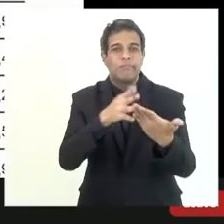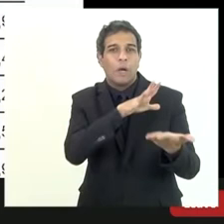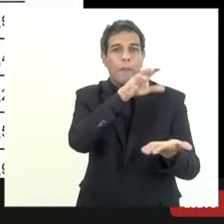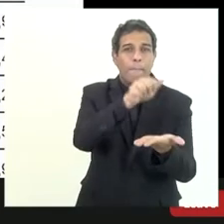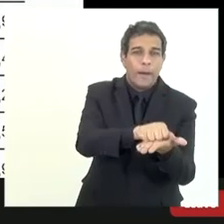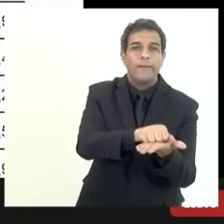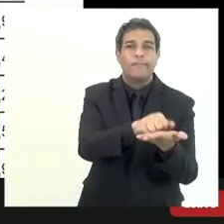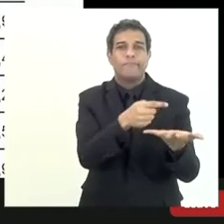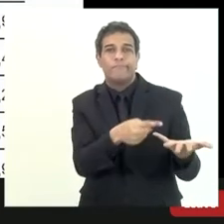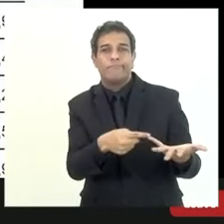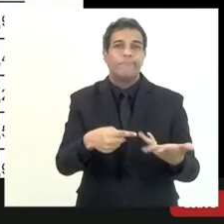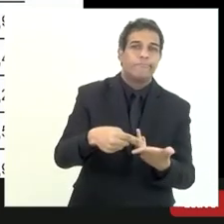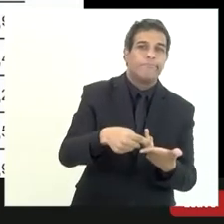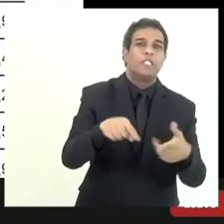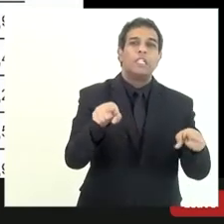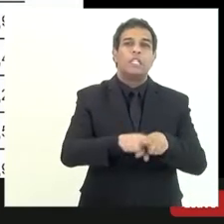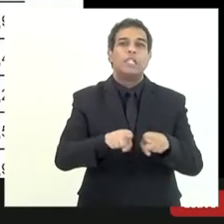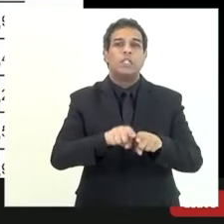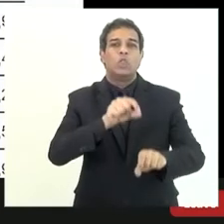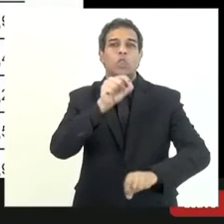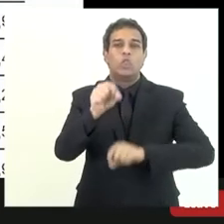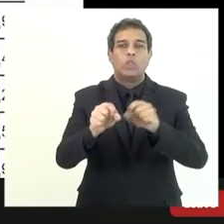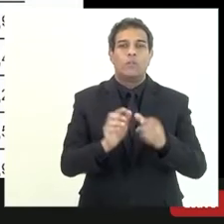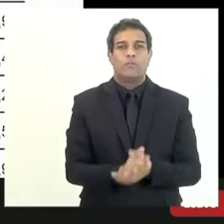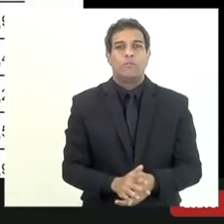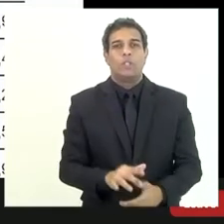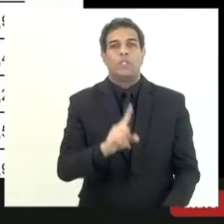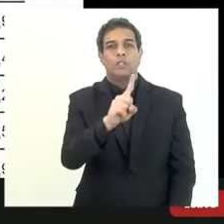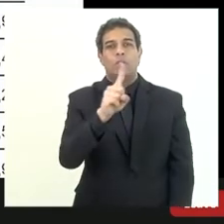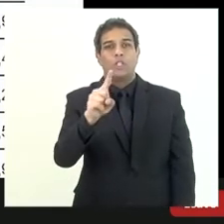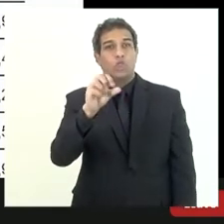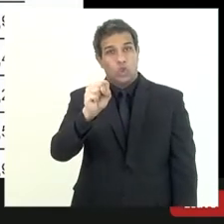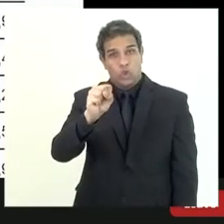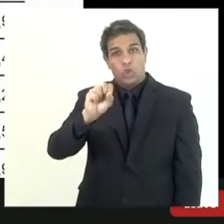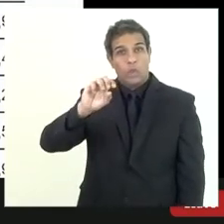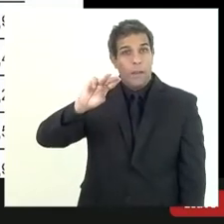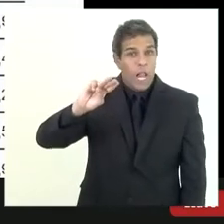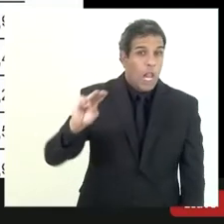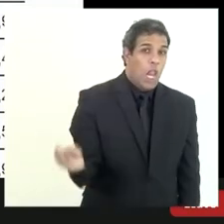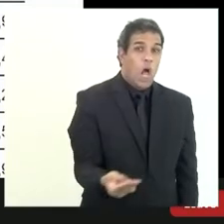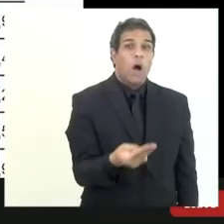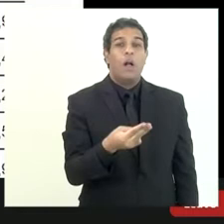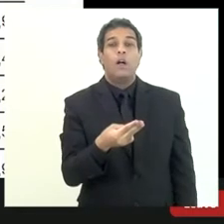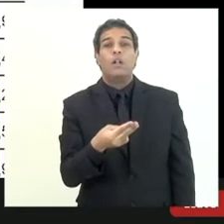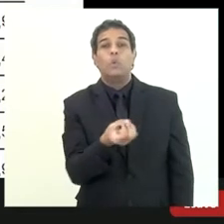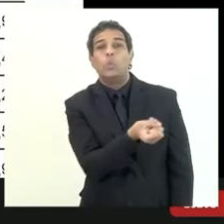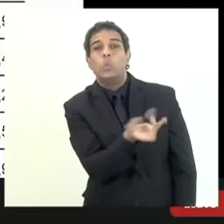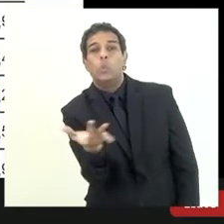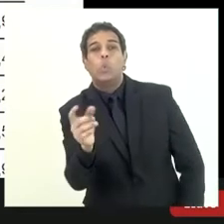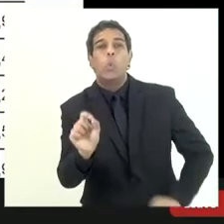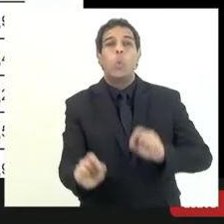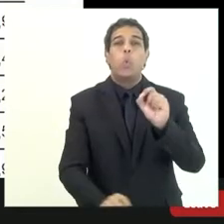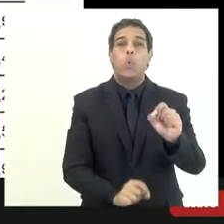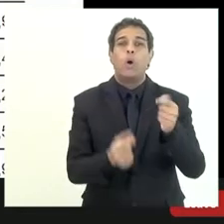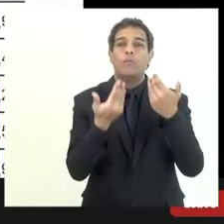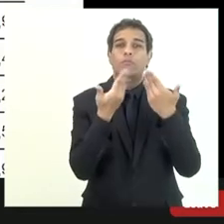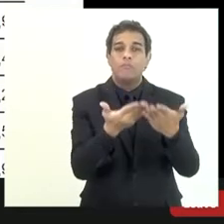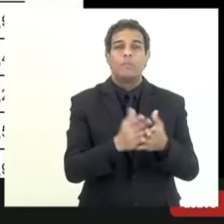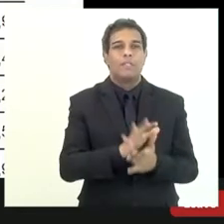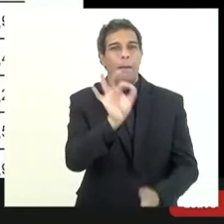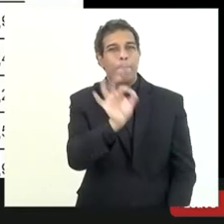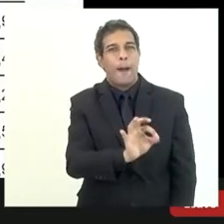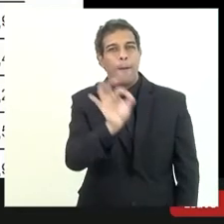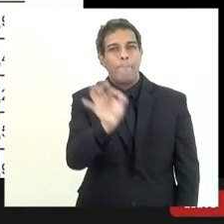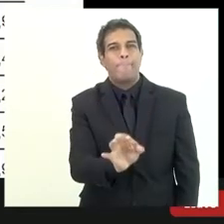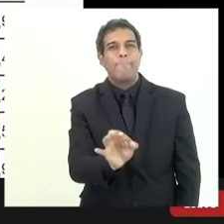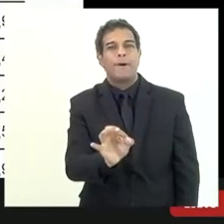em dívida ativa que deu um total geral de 118 bilhões aí desse total a gente vê aqui os percentuais